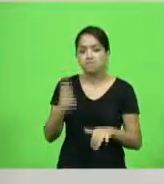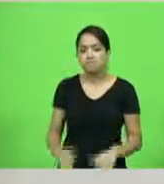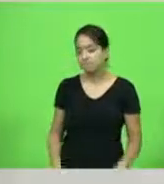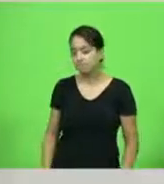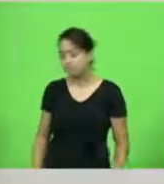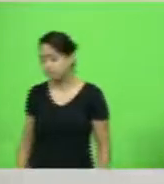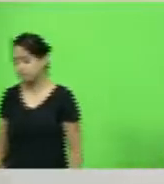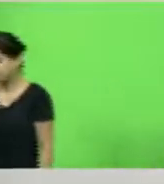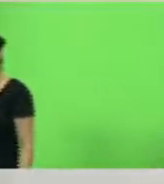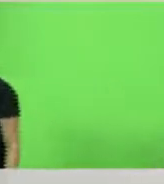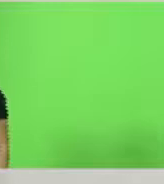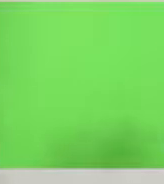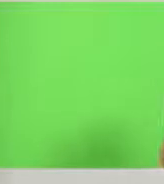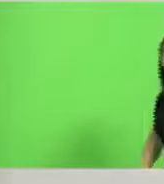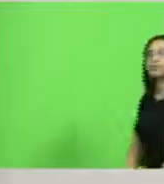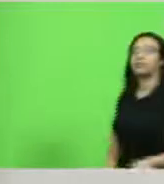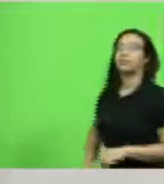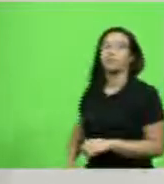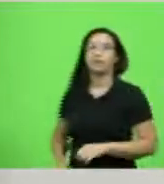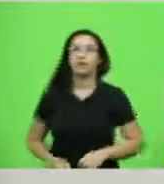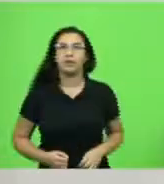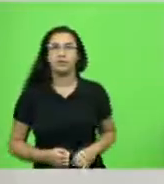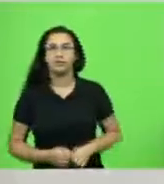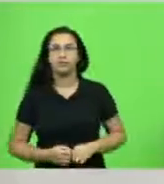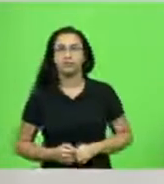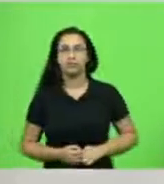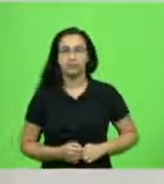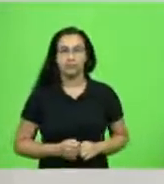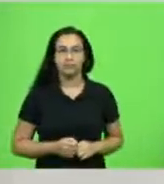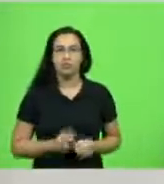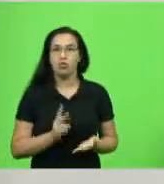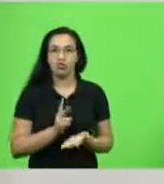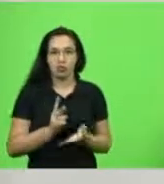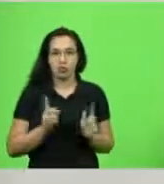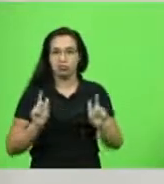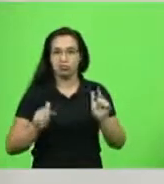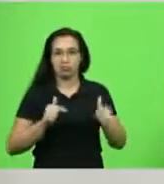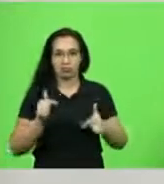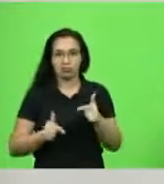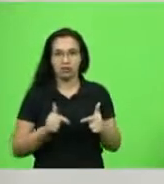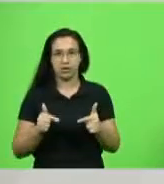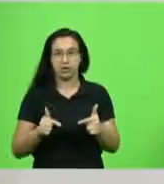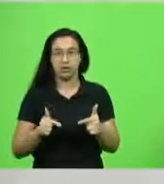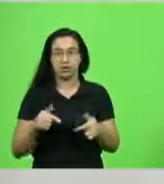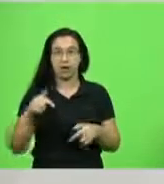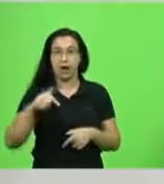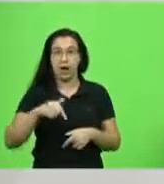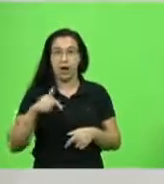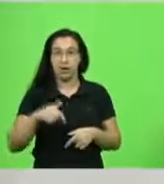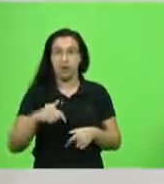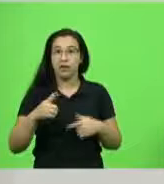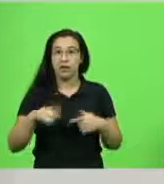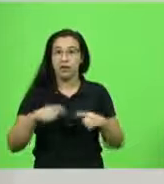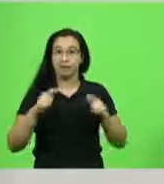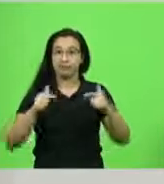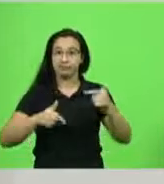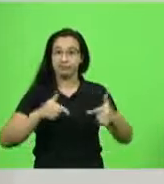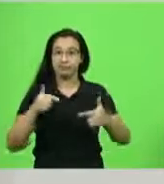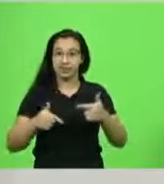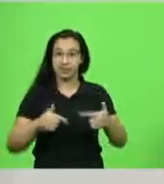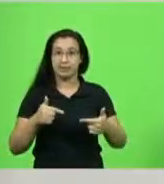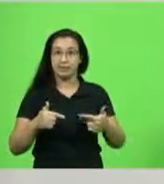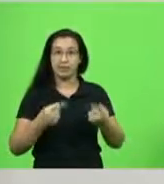a oportunidade. E vou continuar trabalhando nisso. Nós estamos aqui para isso, para romper o establishment, quebrar o sistema e